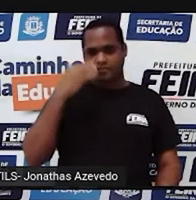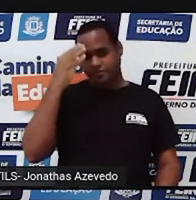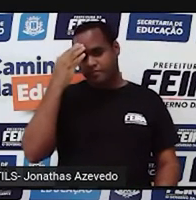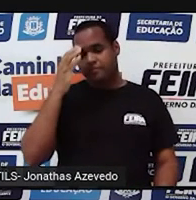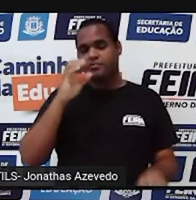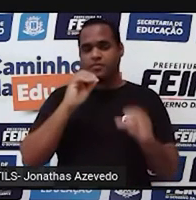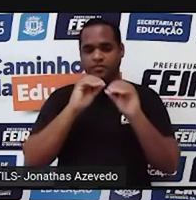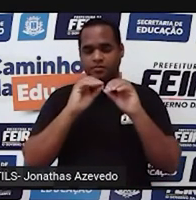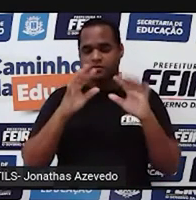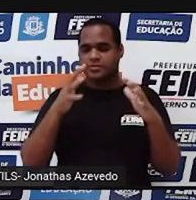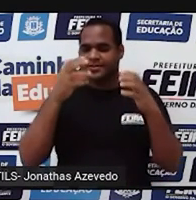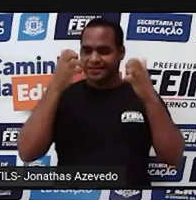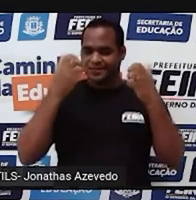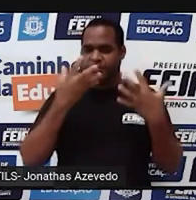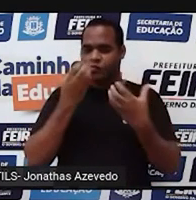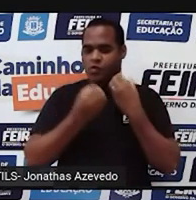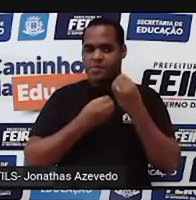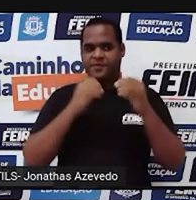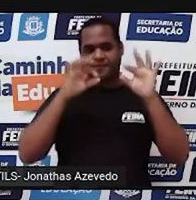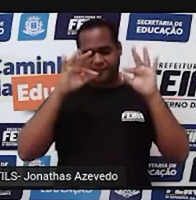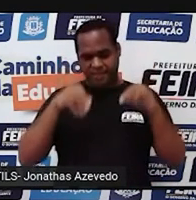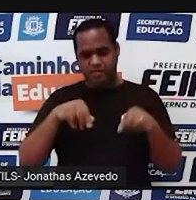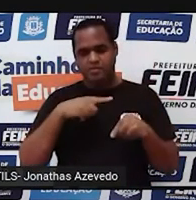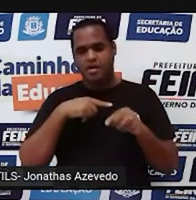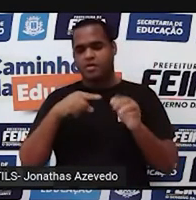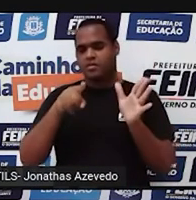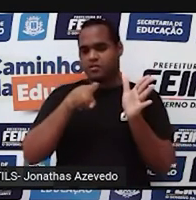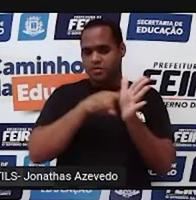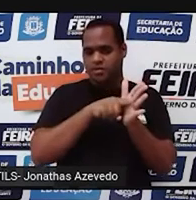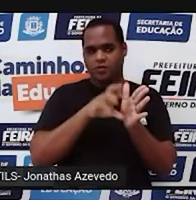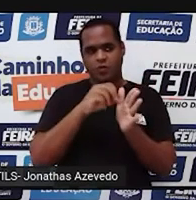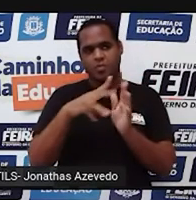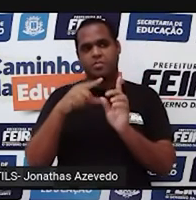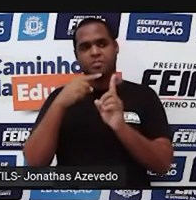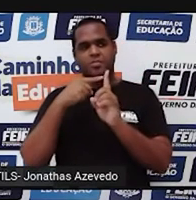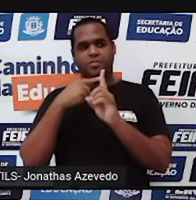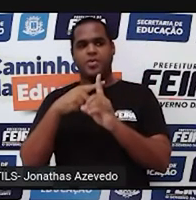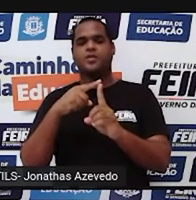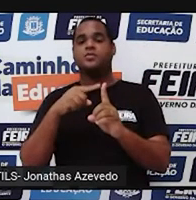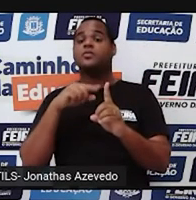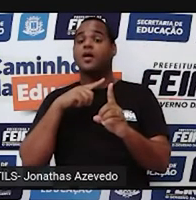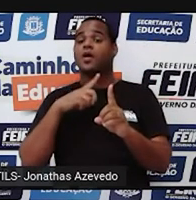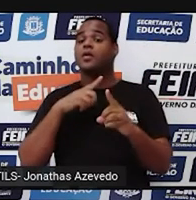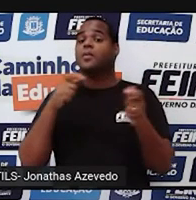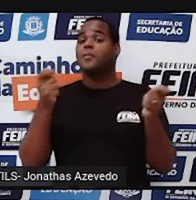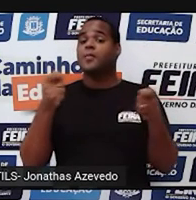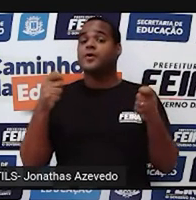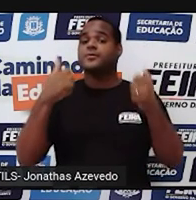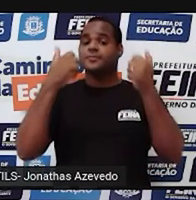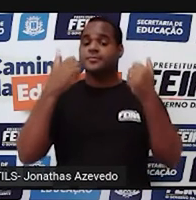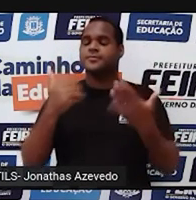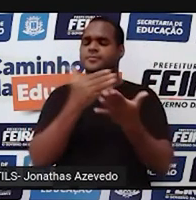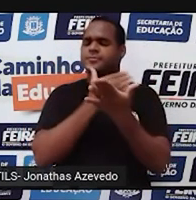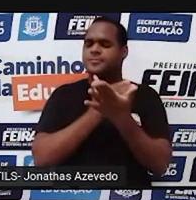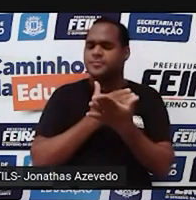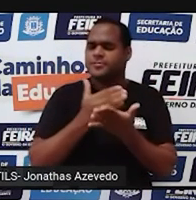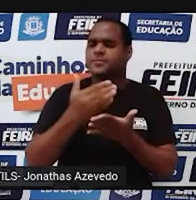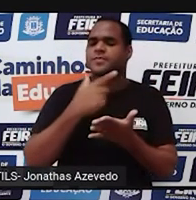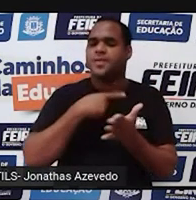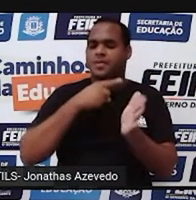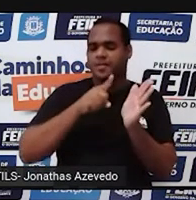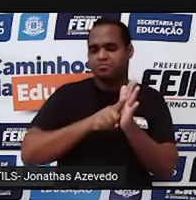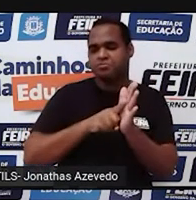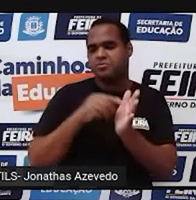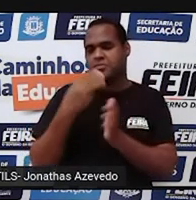que há uma infinidade tanto nos negativos como nos positivos. Por exemplo, eu posso começar pelo menos três,